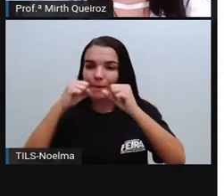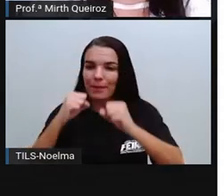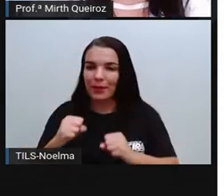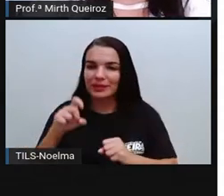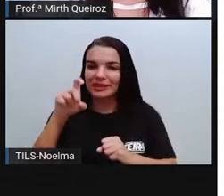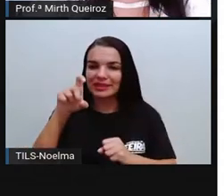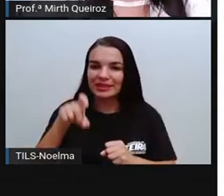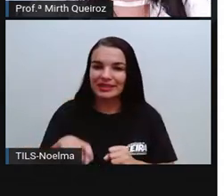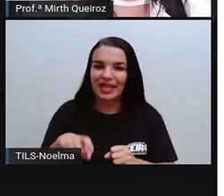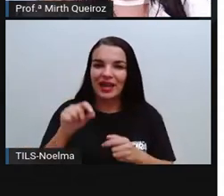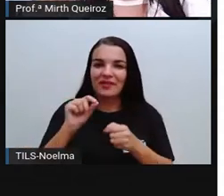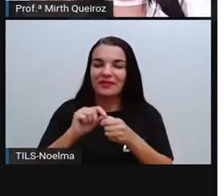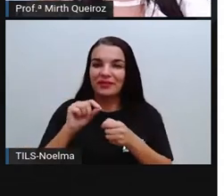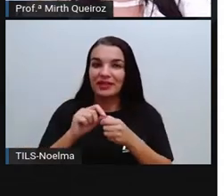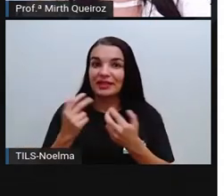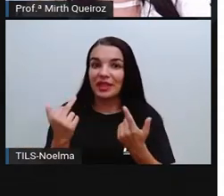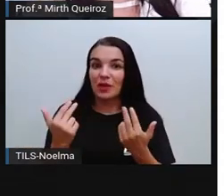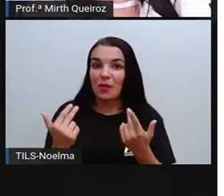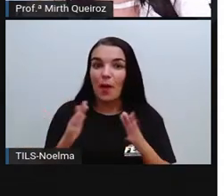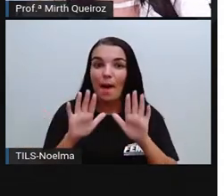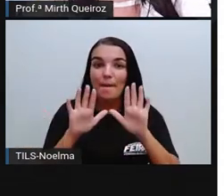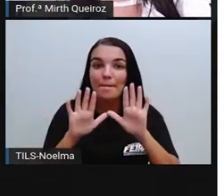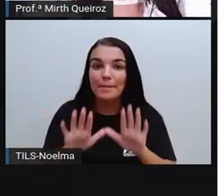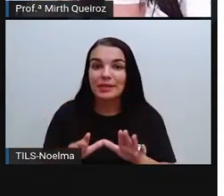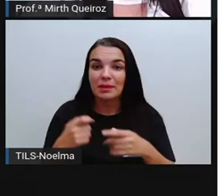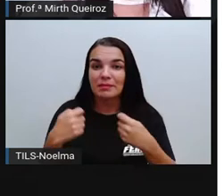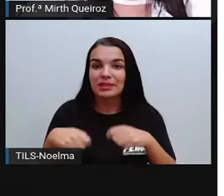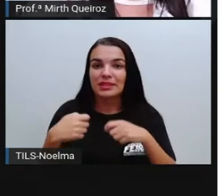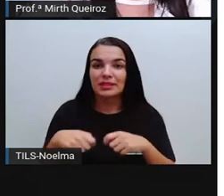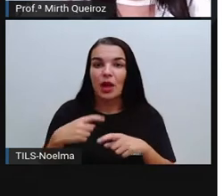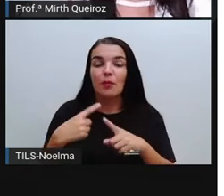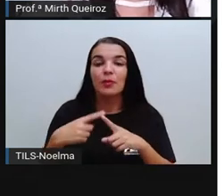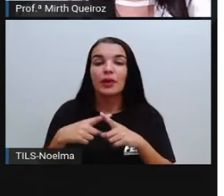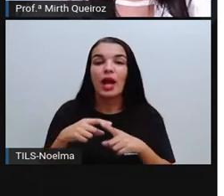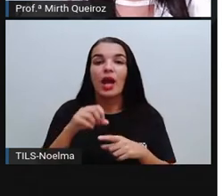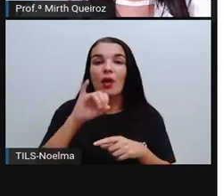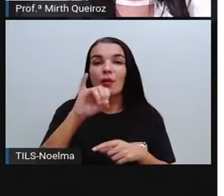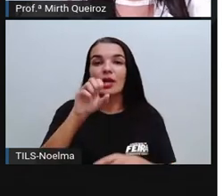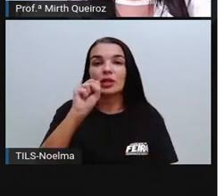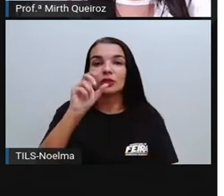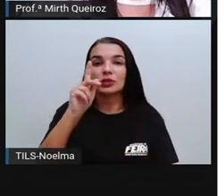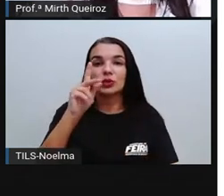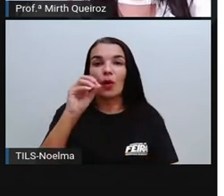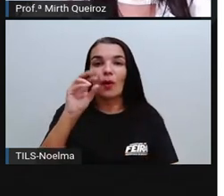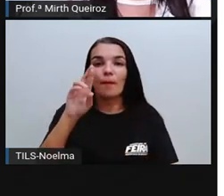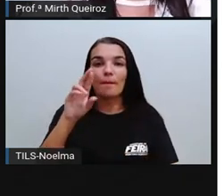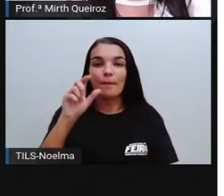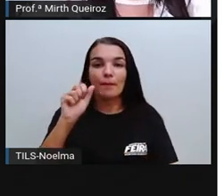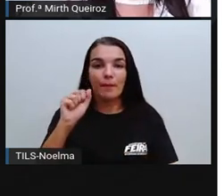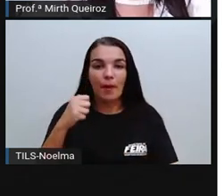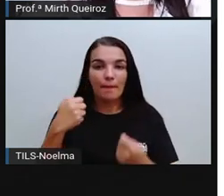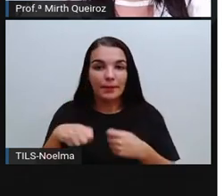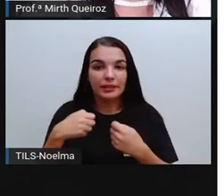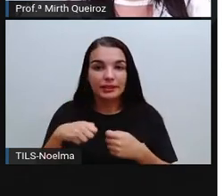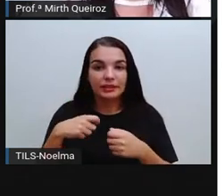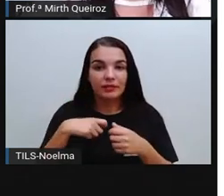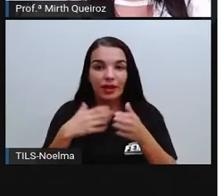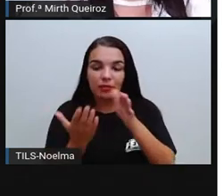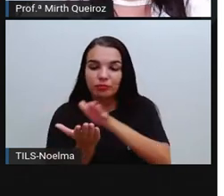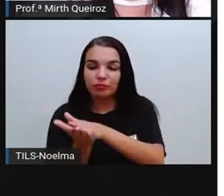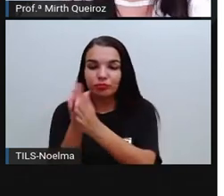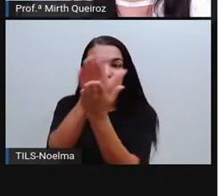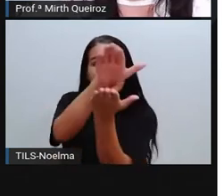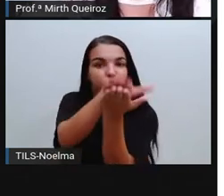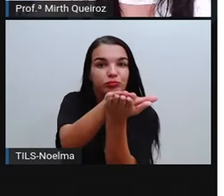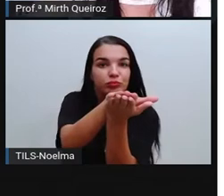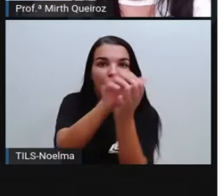mesmo jeito. Só que vocês devem ter cuidado, pois no isopor elas precisam ficar ao contrário, como